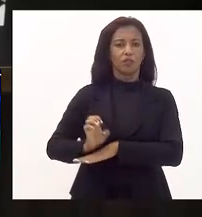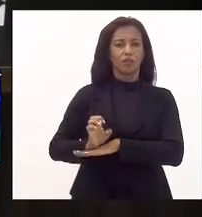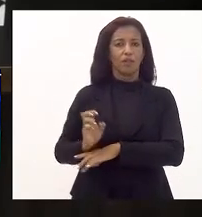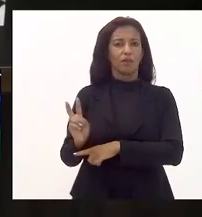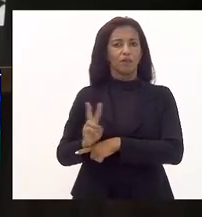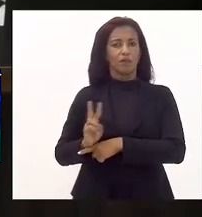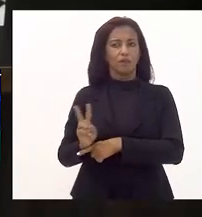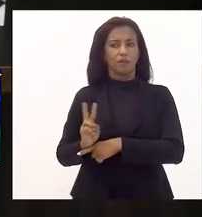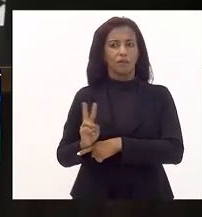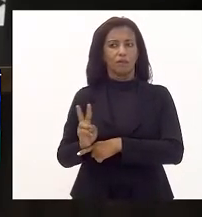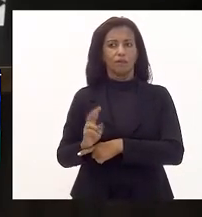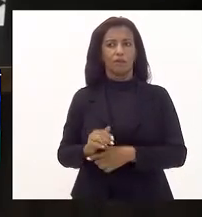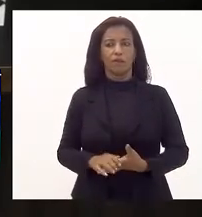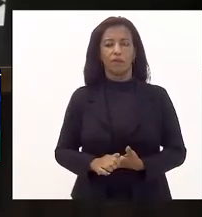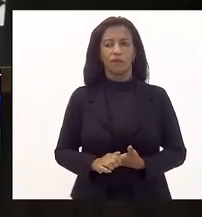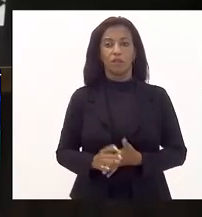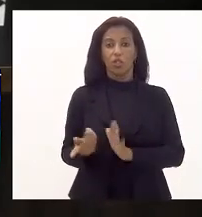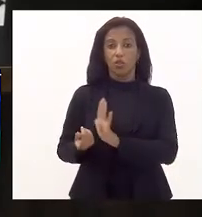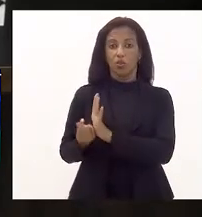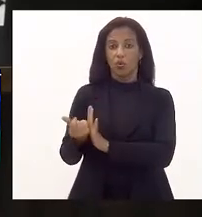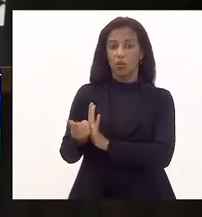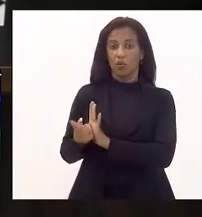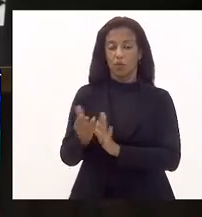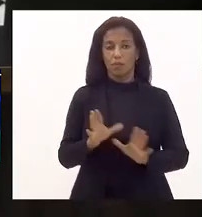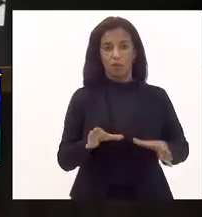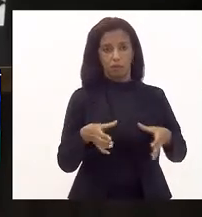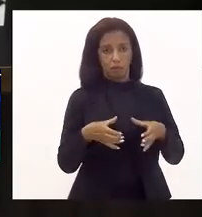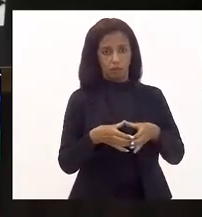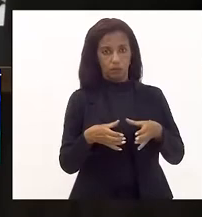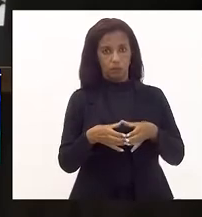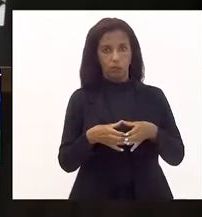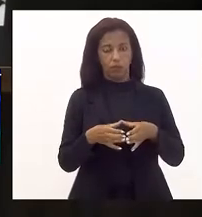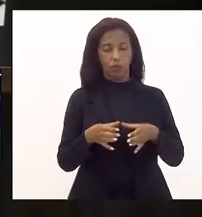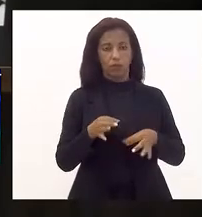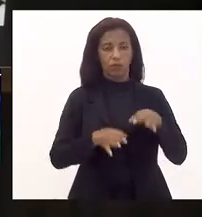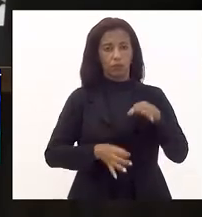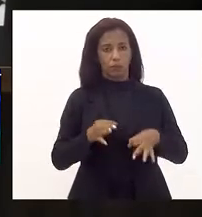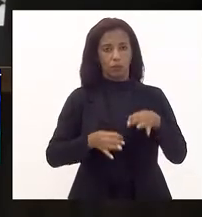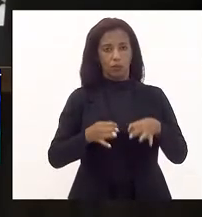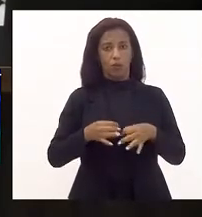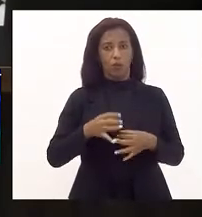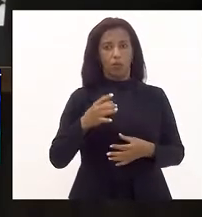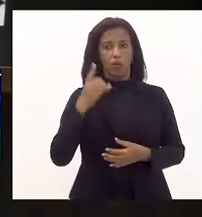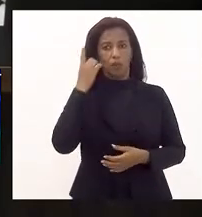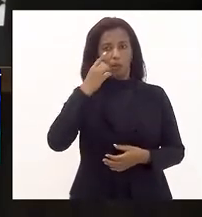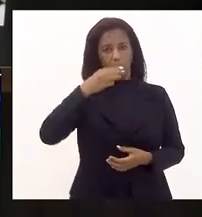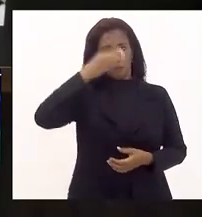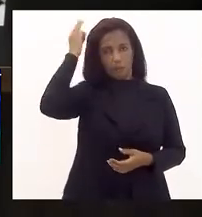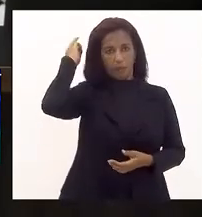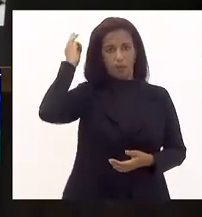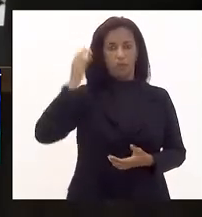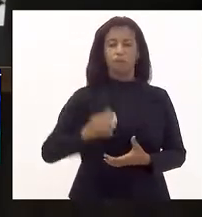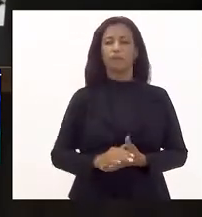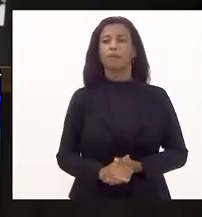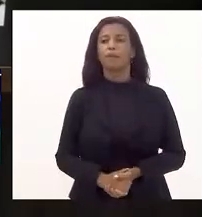fiscalização dos tributos estaduais e de orçamento. Para mim, parecer pela Comissão de Constituição e Justiça, deputado Márcio Pacheco.